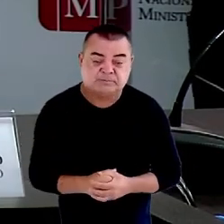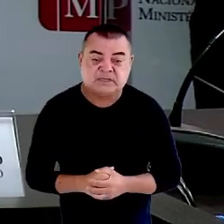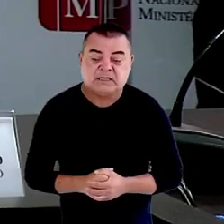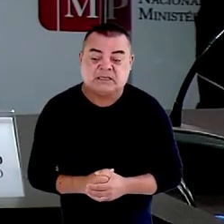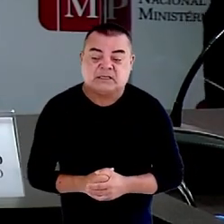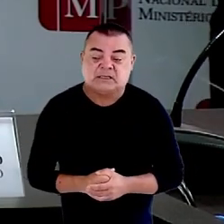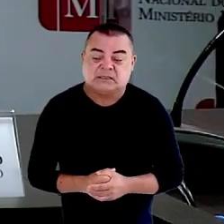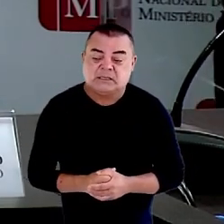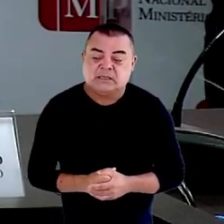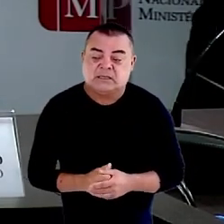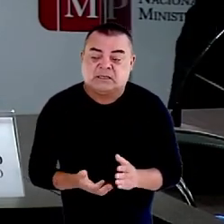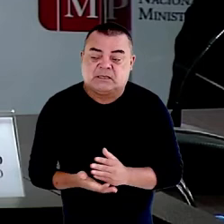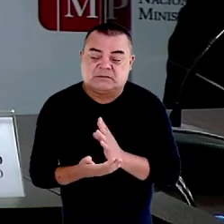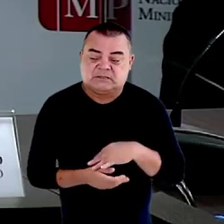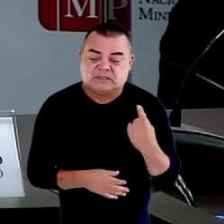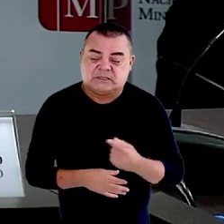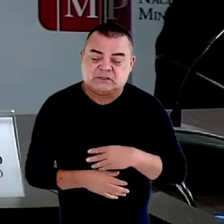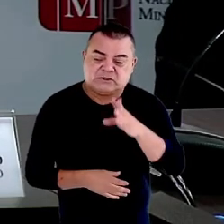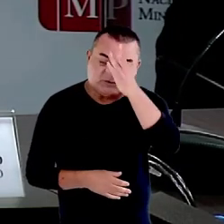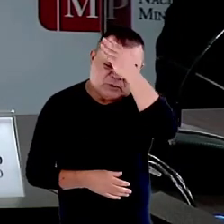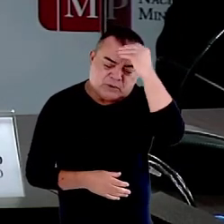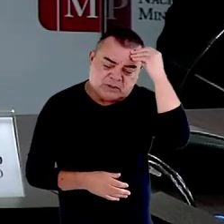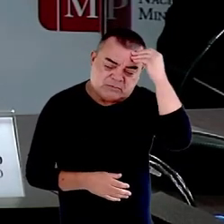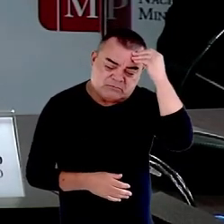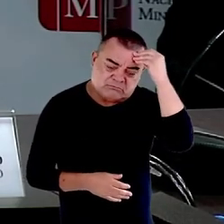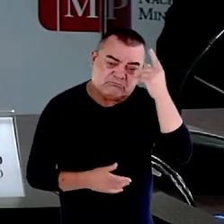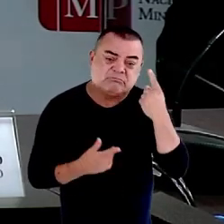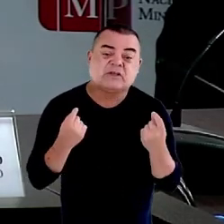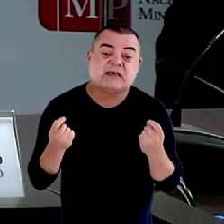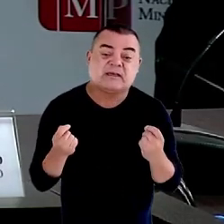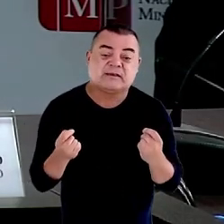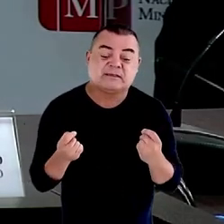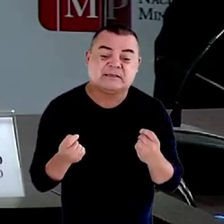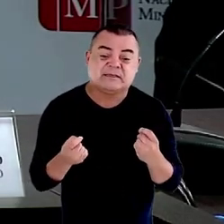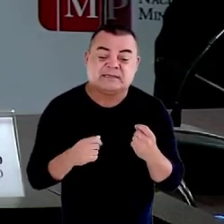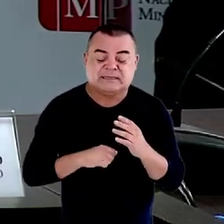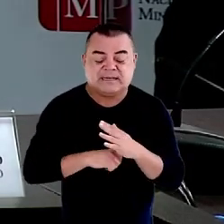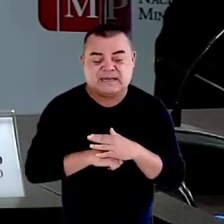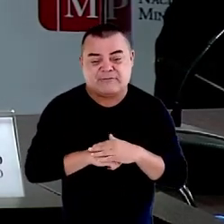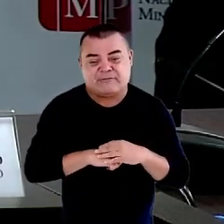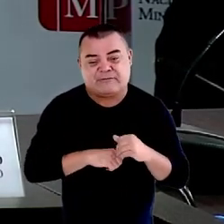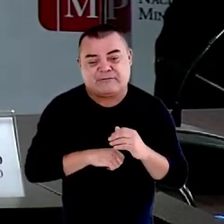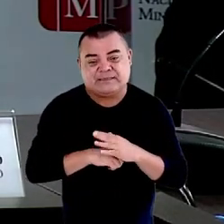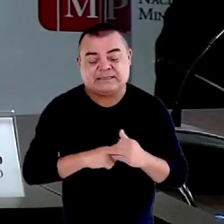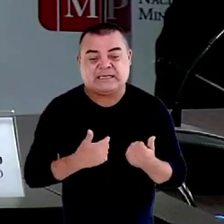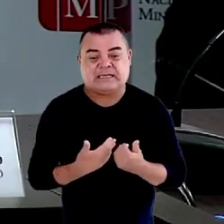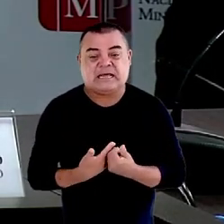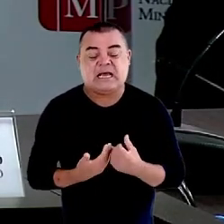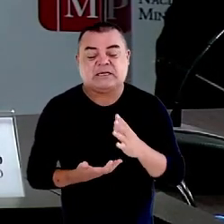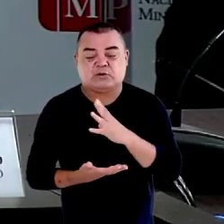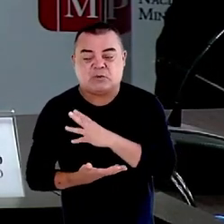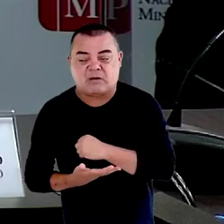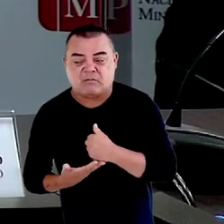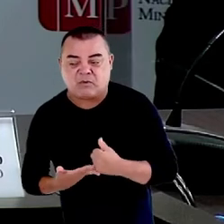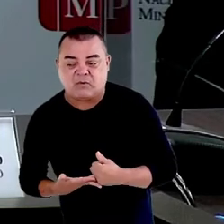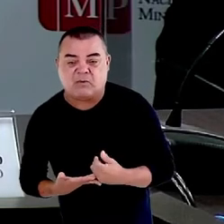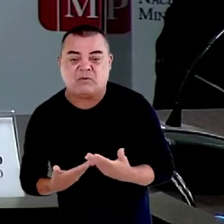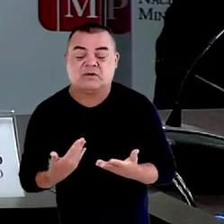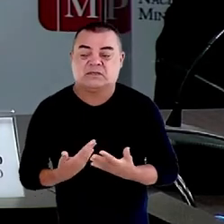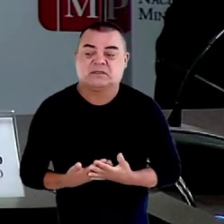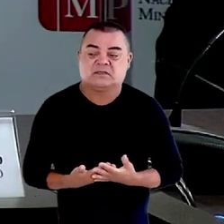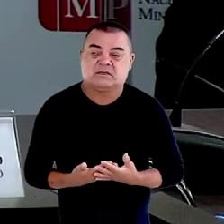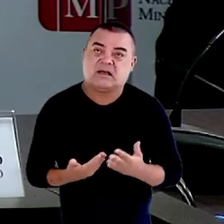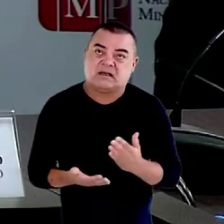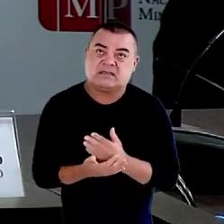esquecemos da questão da fraternidade, que normalmente quando invocada remete à religião